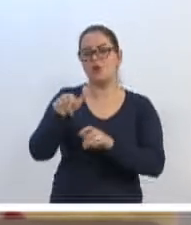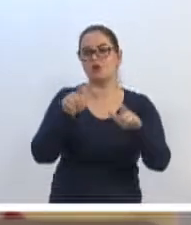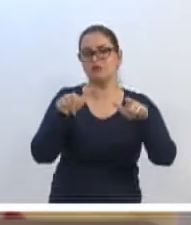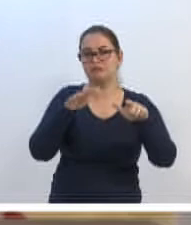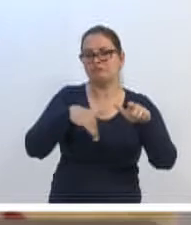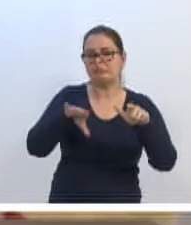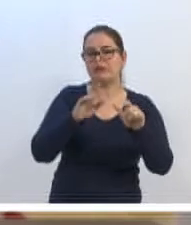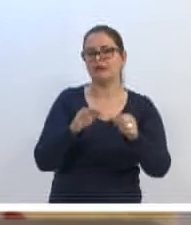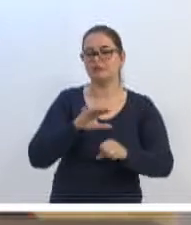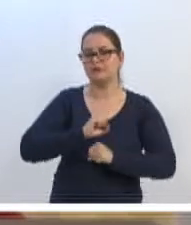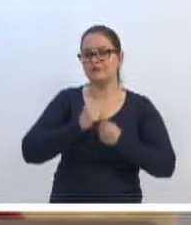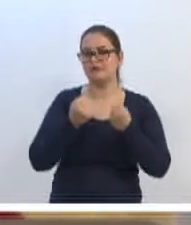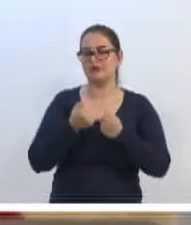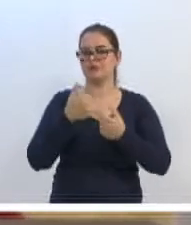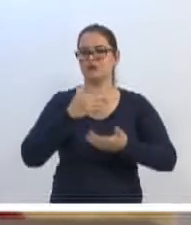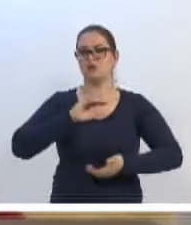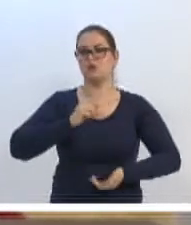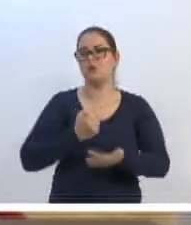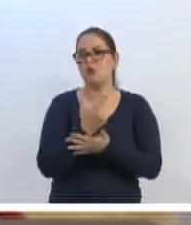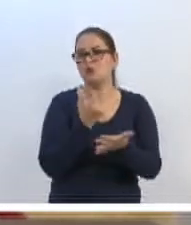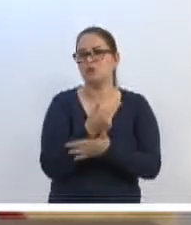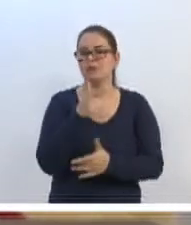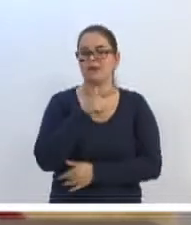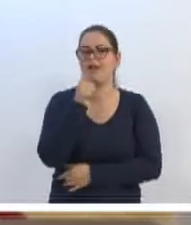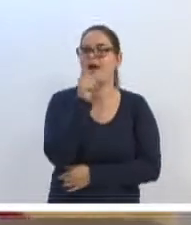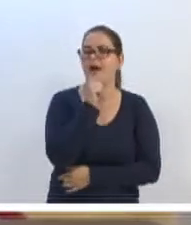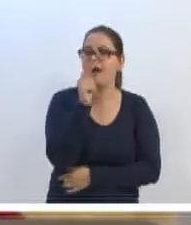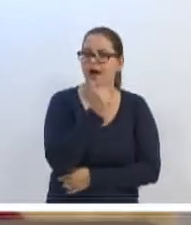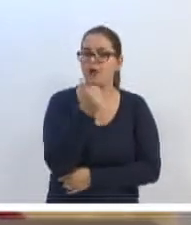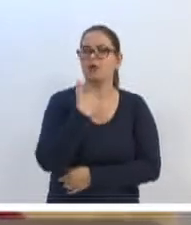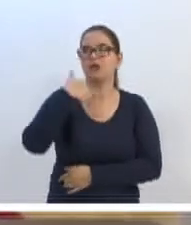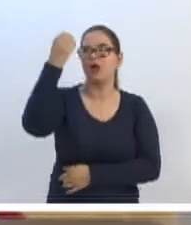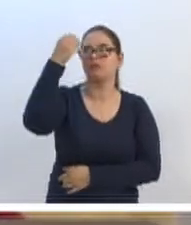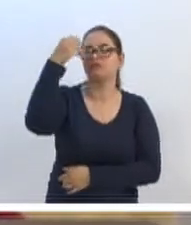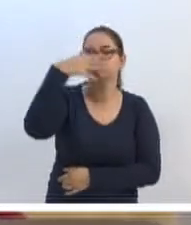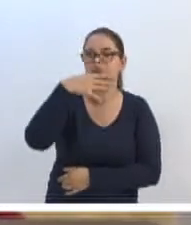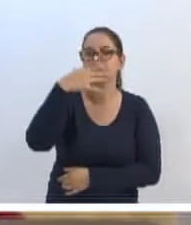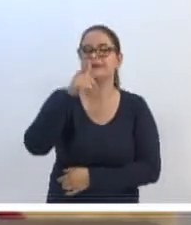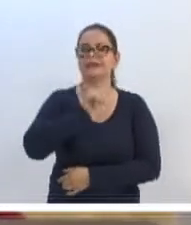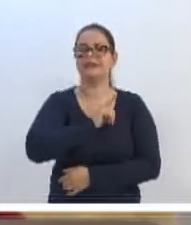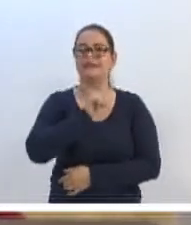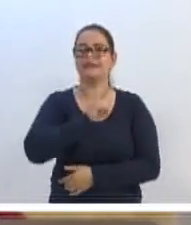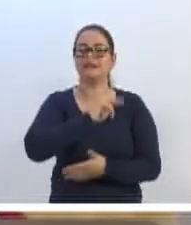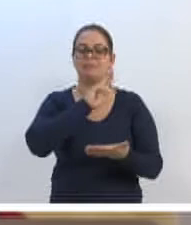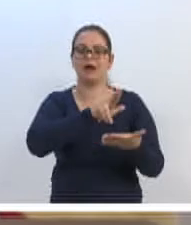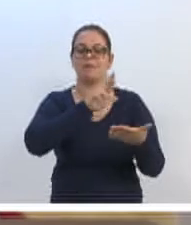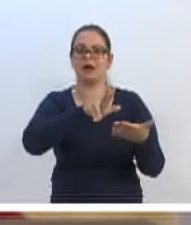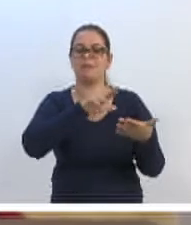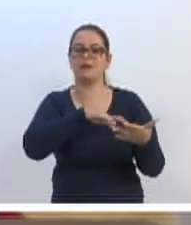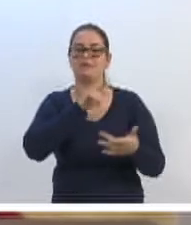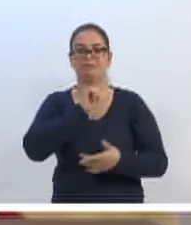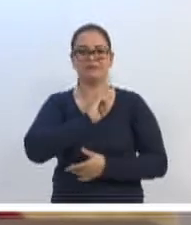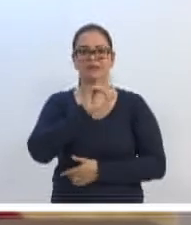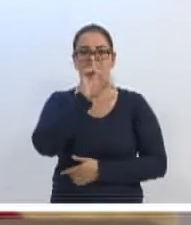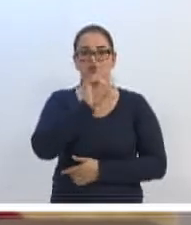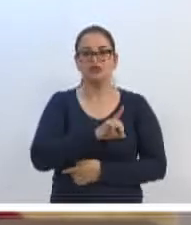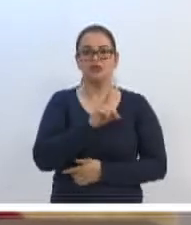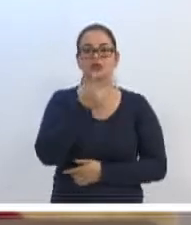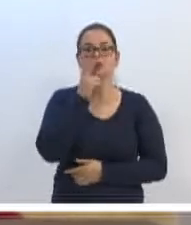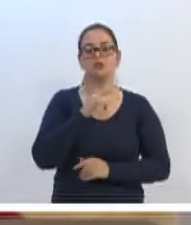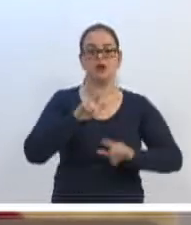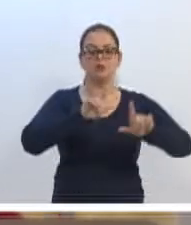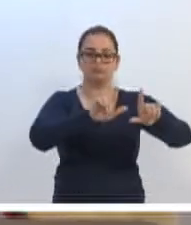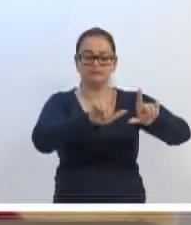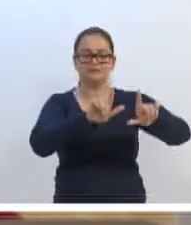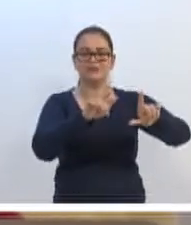defesa, direito do consumidor, ter o direito à sua água, ter o direito à sua luz, ter o direito a ter realmente a sua caixa postal